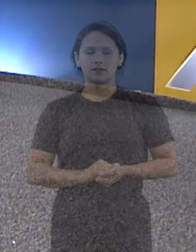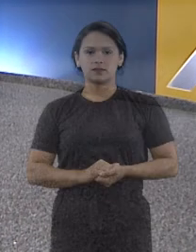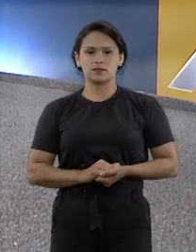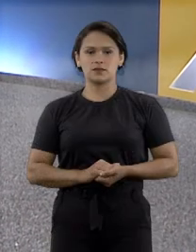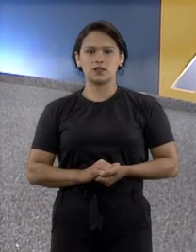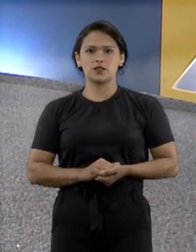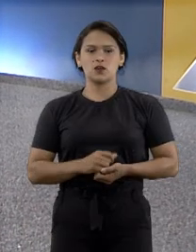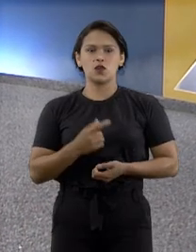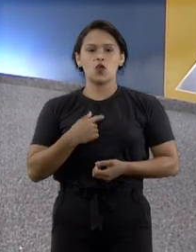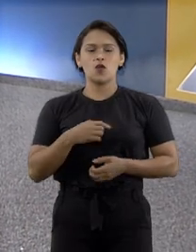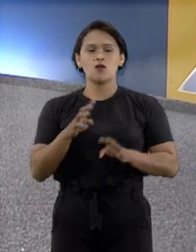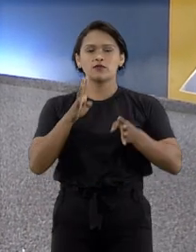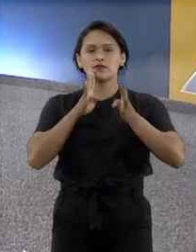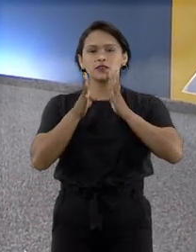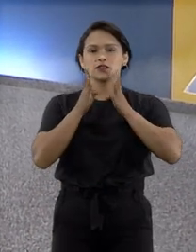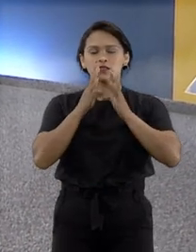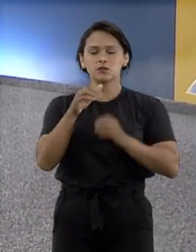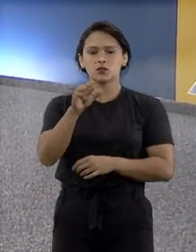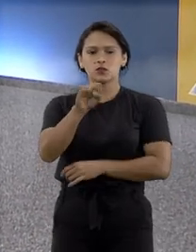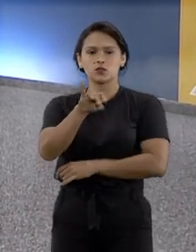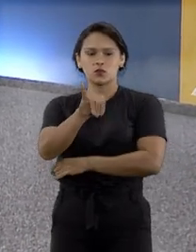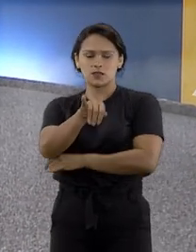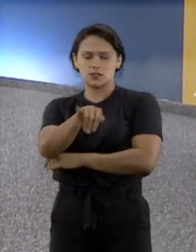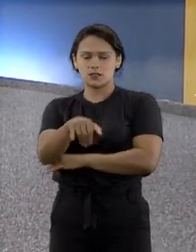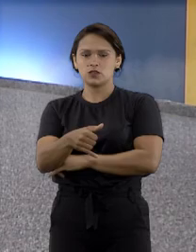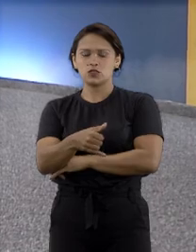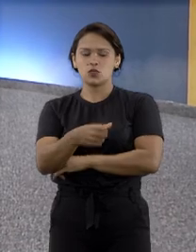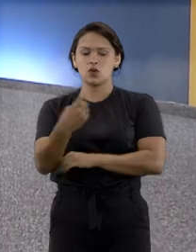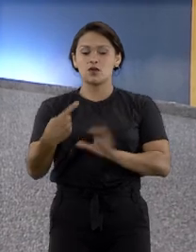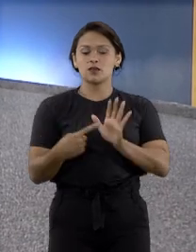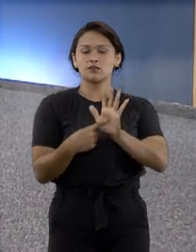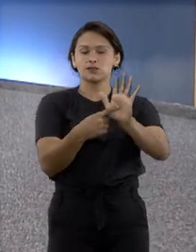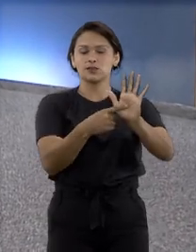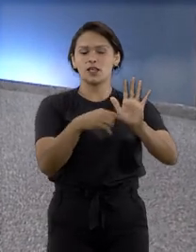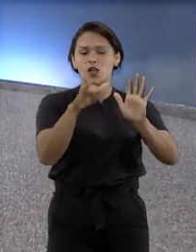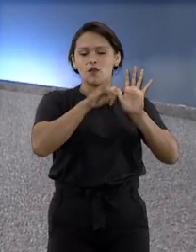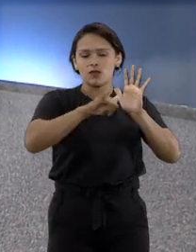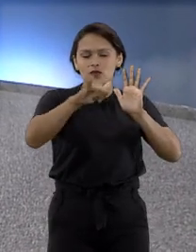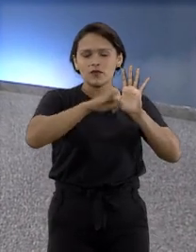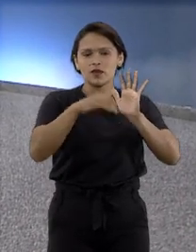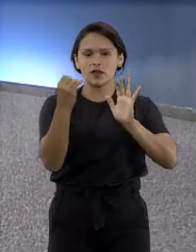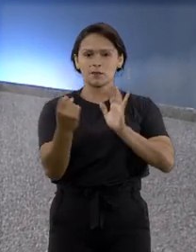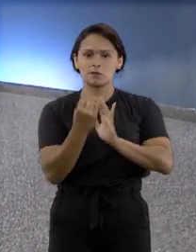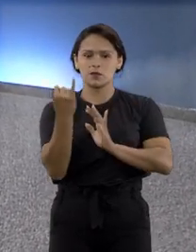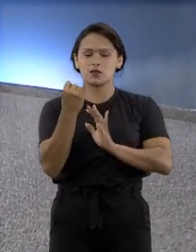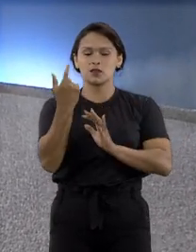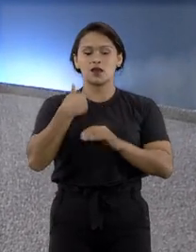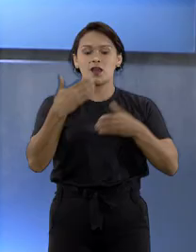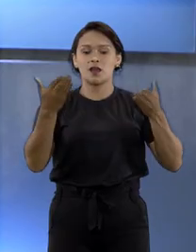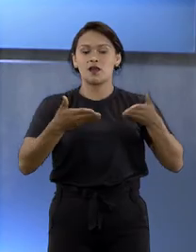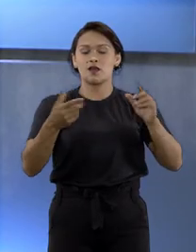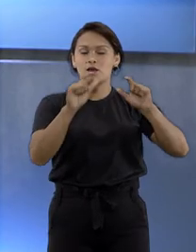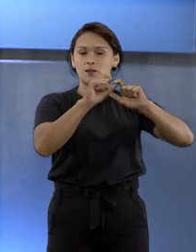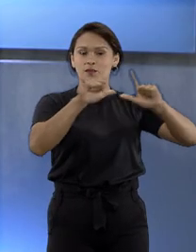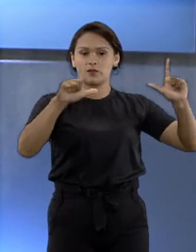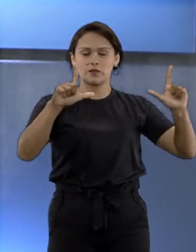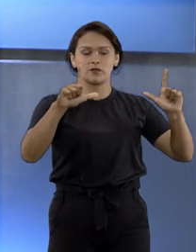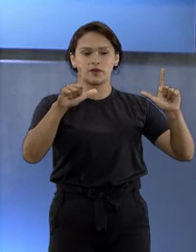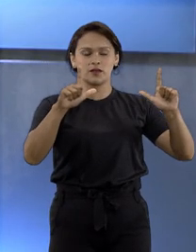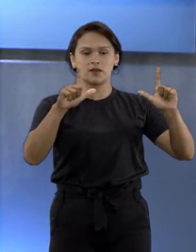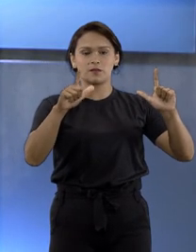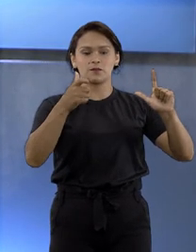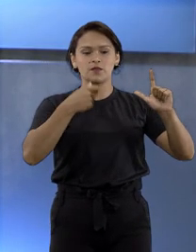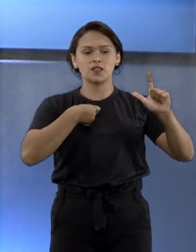O Facebook do Superior Tribunal de Justiça traz uma notícia importante. Vamos ver aqui no nosso telão,